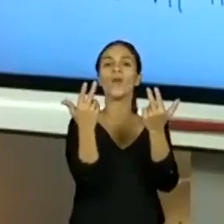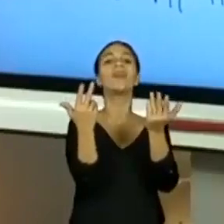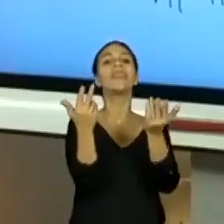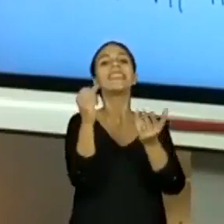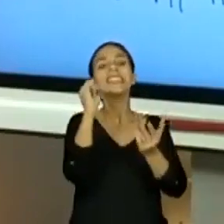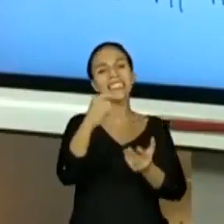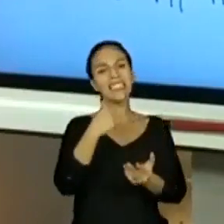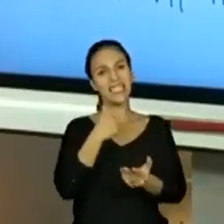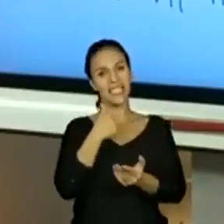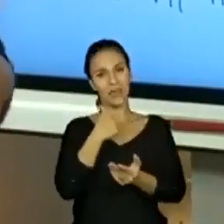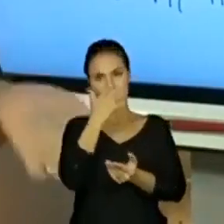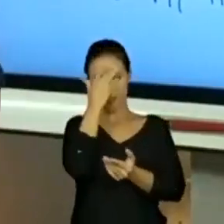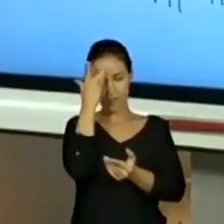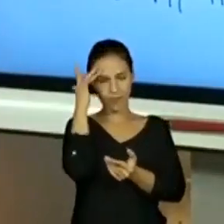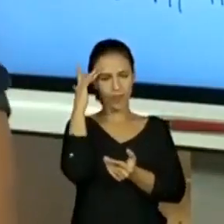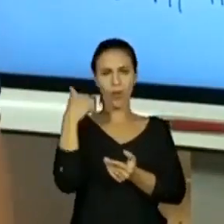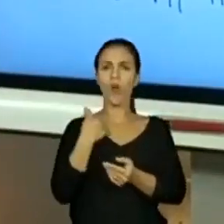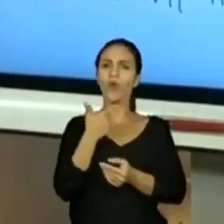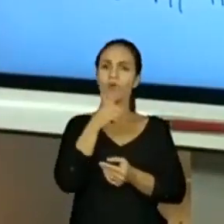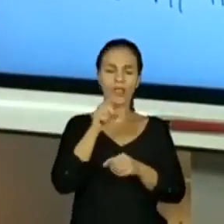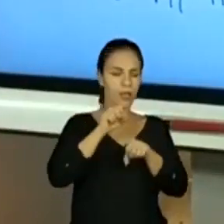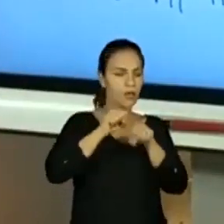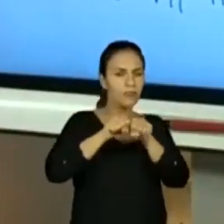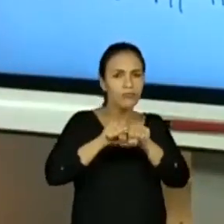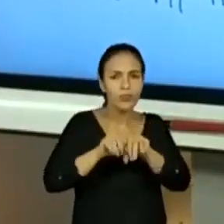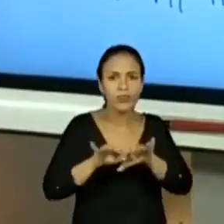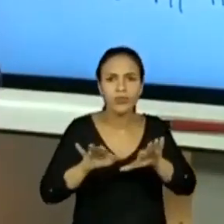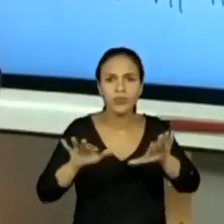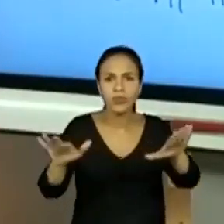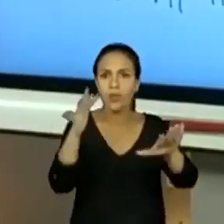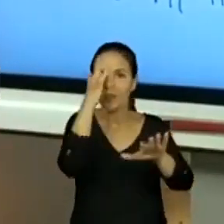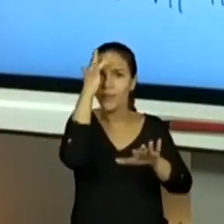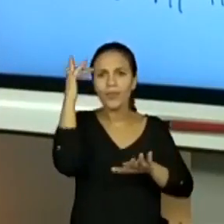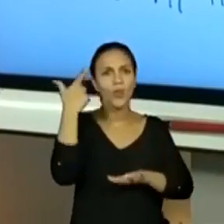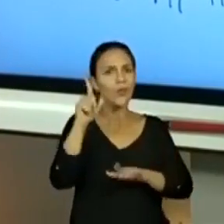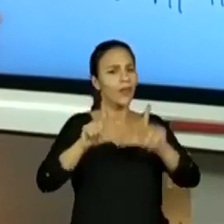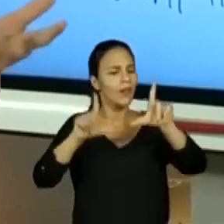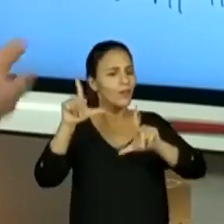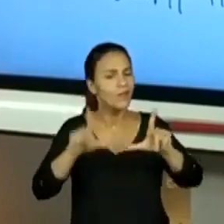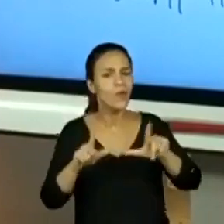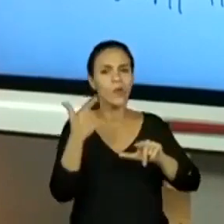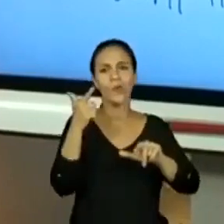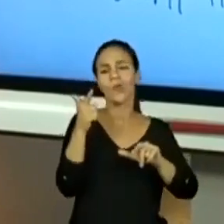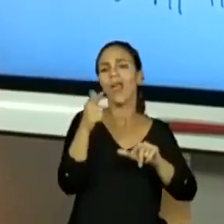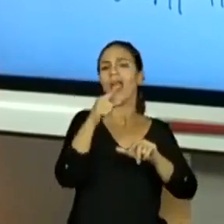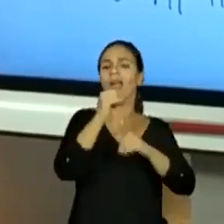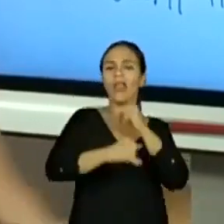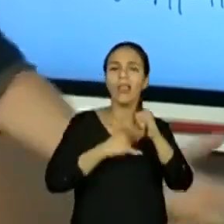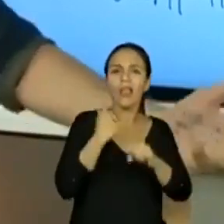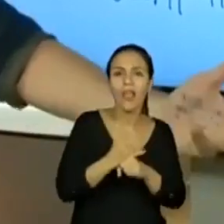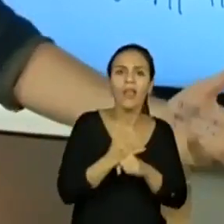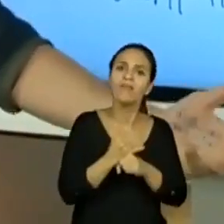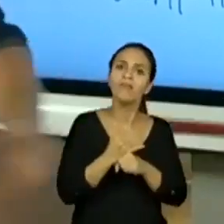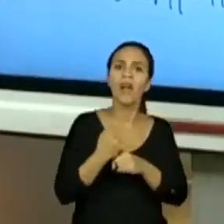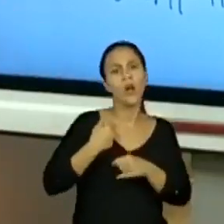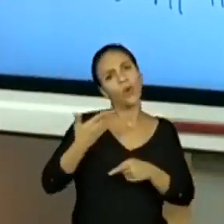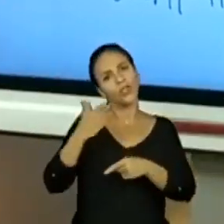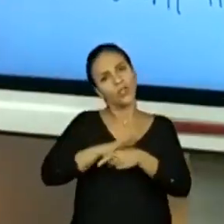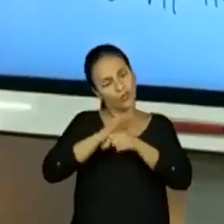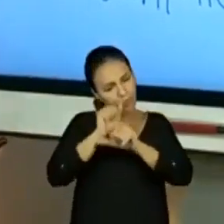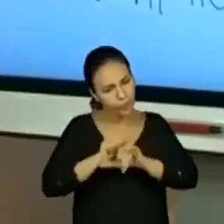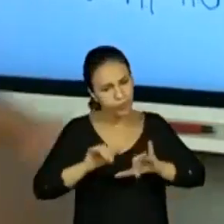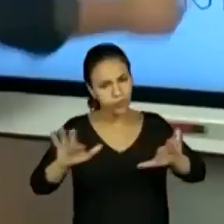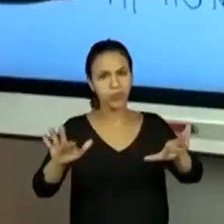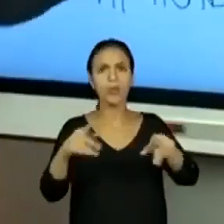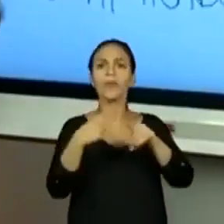minimizar essa situação para quem não está tendo acesso. Nós sempre... Gente, é o que eu falo. A gente só é forte se o outro também for forte. Vivemos em coletivo.